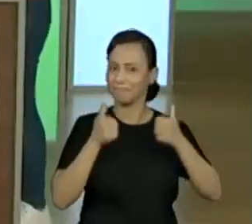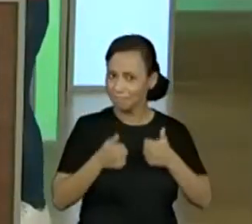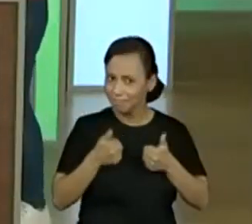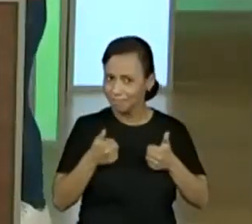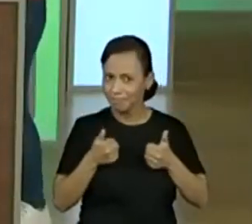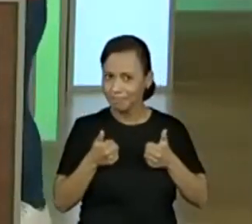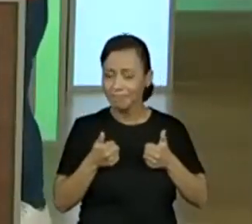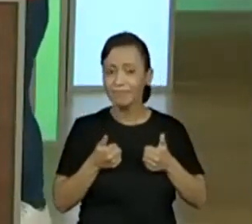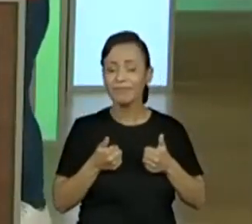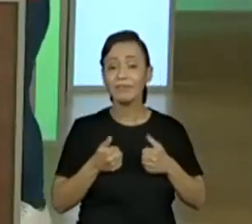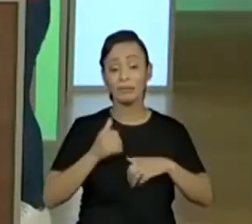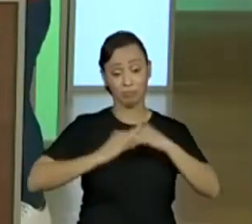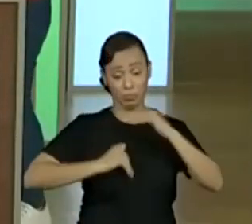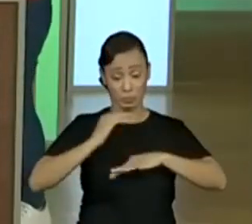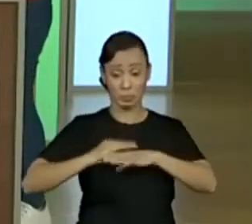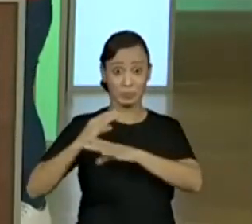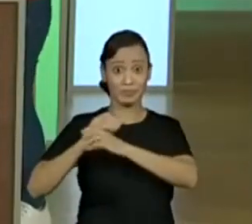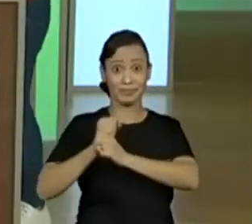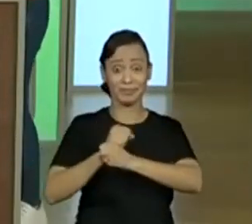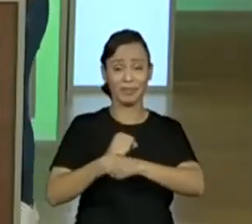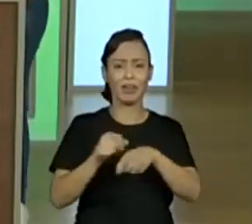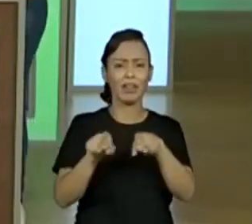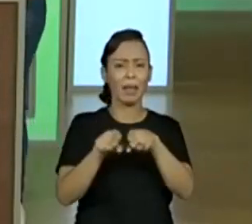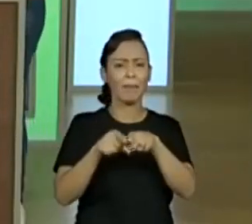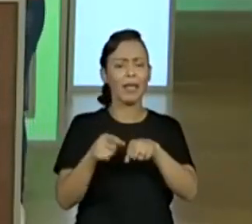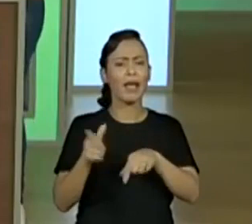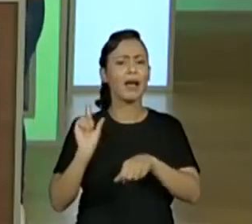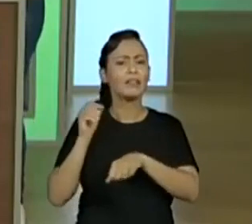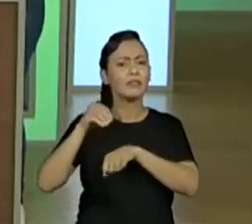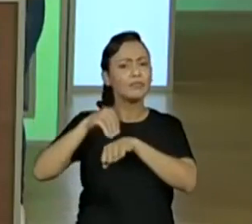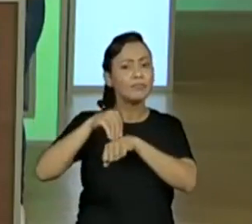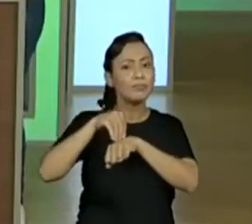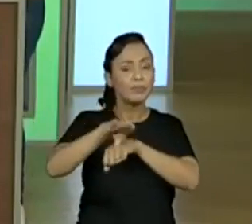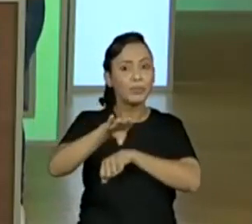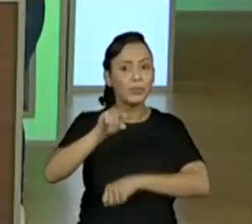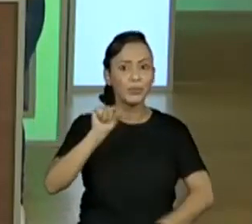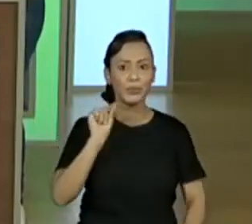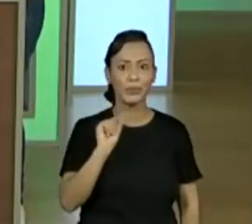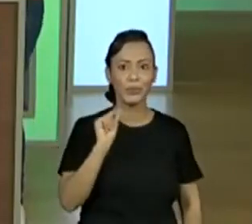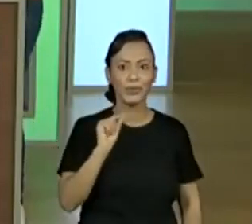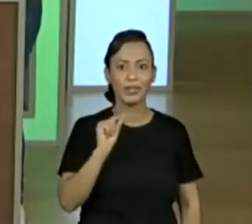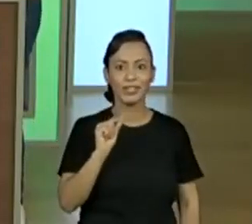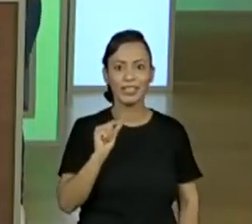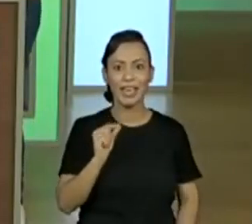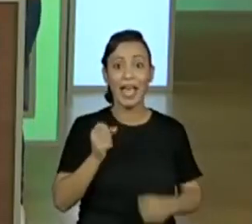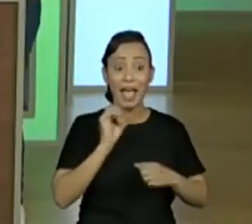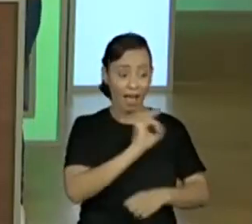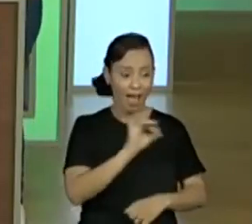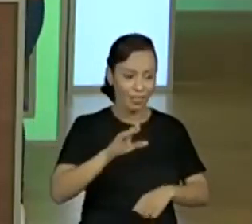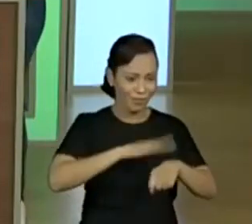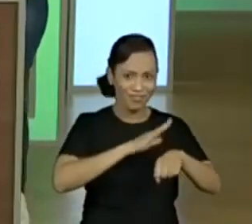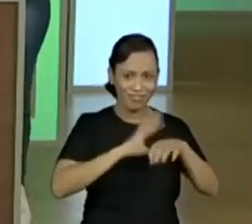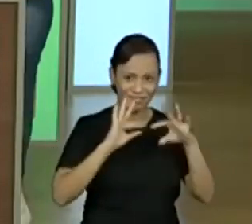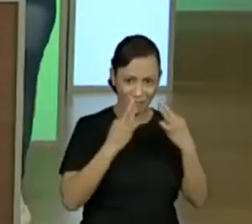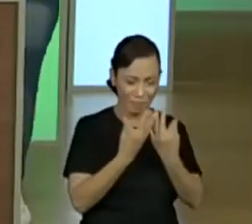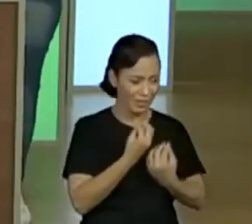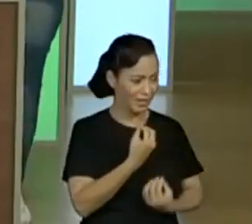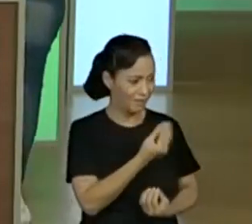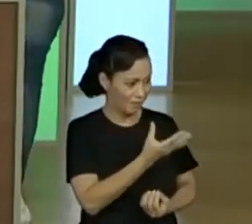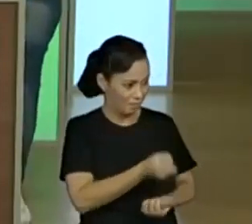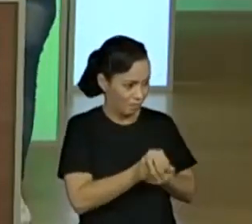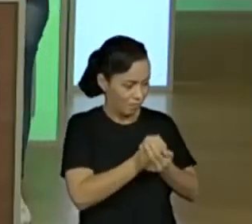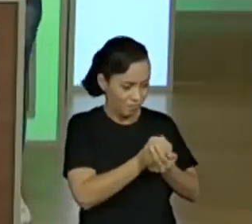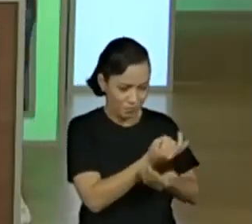como a gente sempre traz. E olha a dica que você deu lá no comecinho. Lembra que você falou rodada um, rodada dois, mas eu falei, prestem atenção na